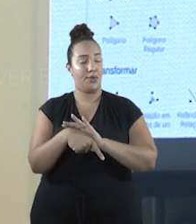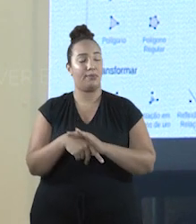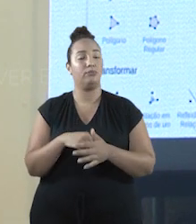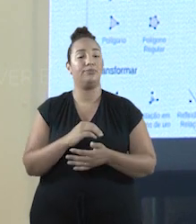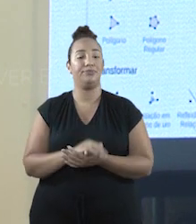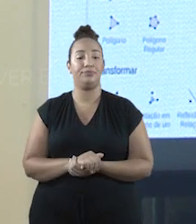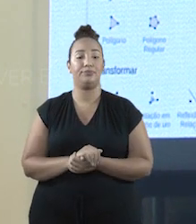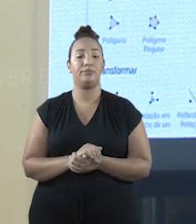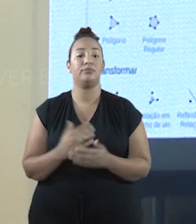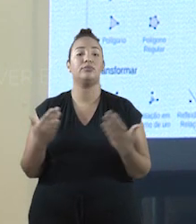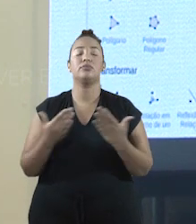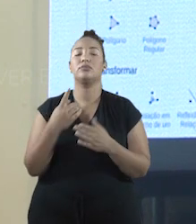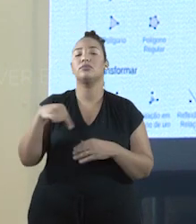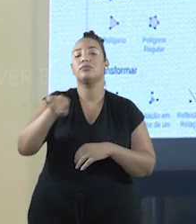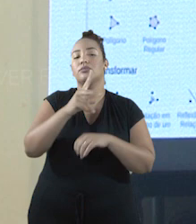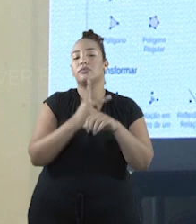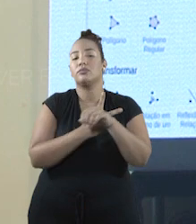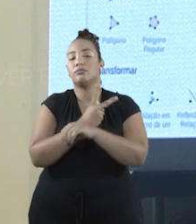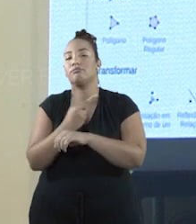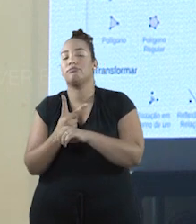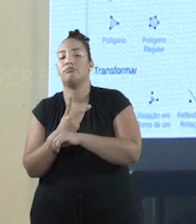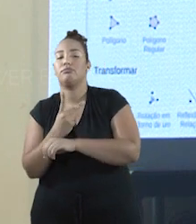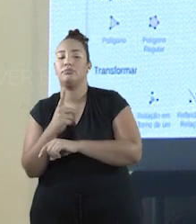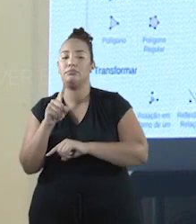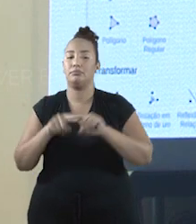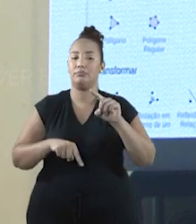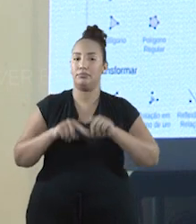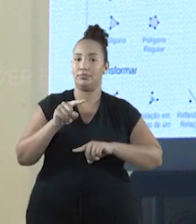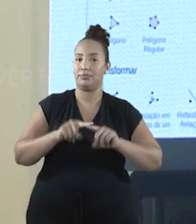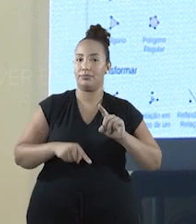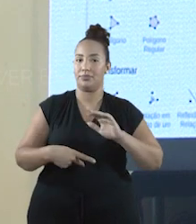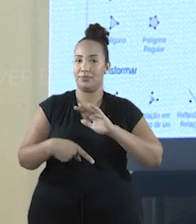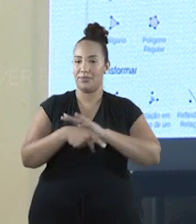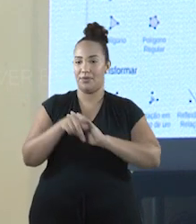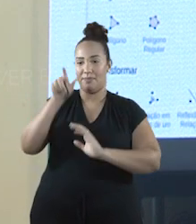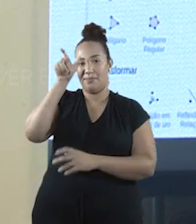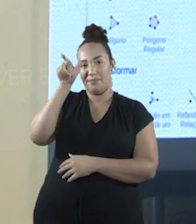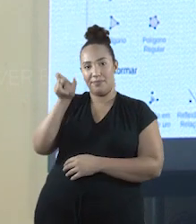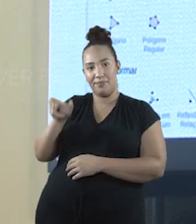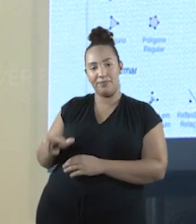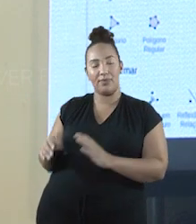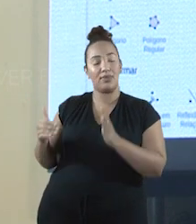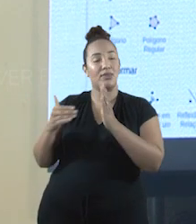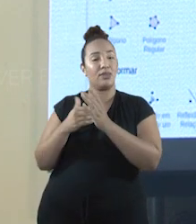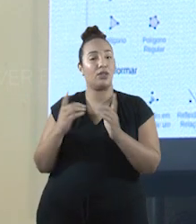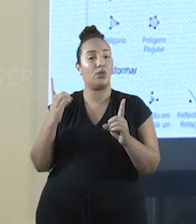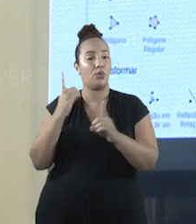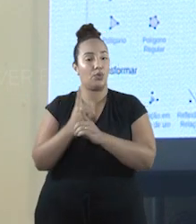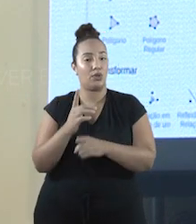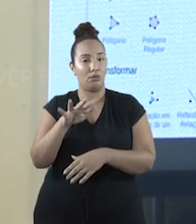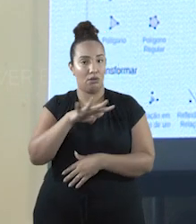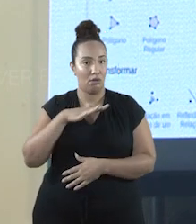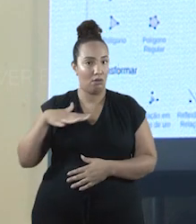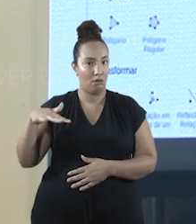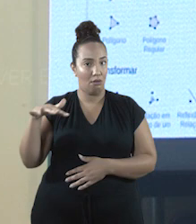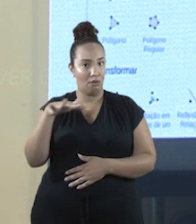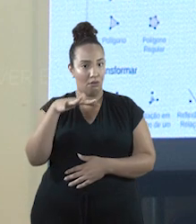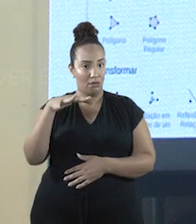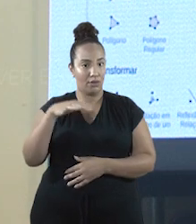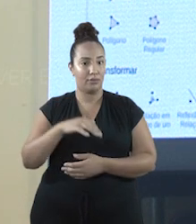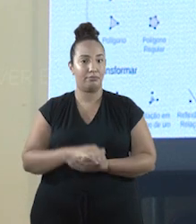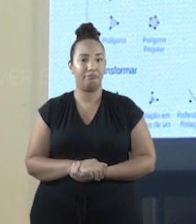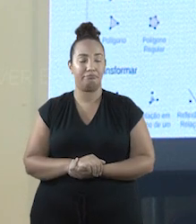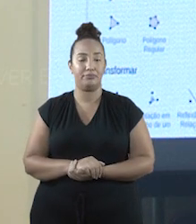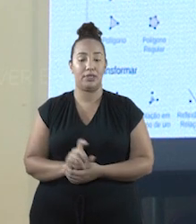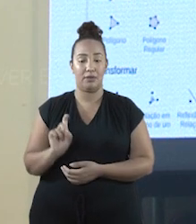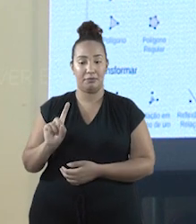isso, vamos procurar nas ferramentas da esquerda até encontrar a área e clicar sobre a